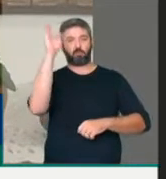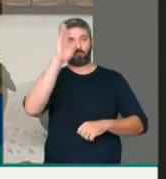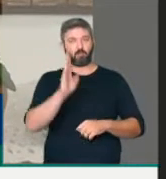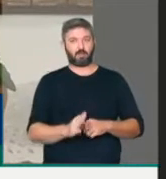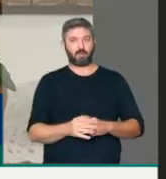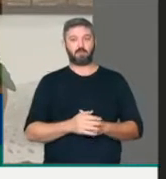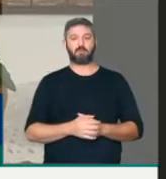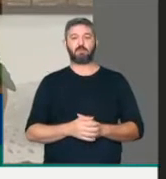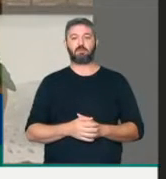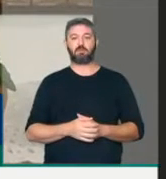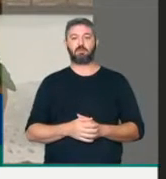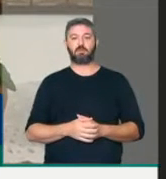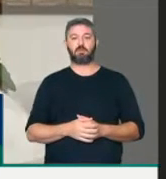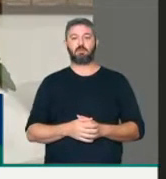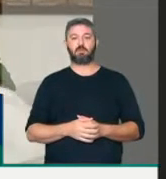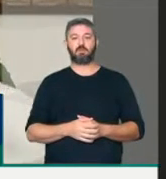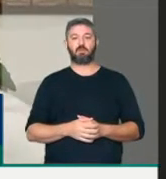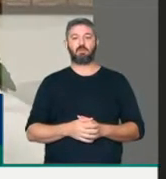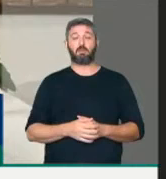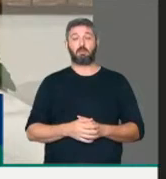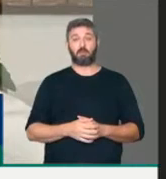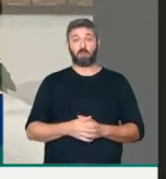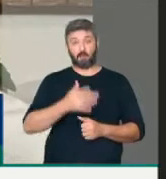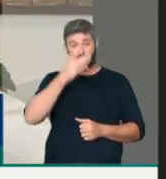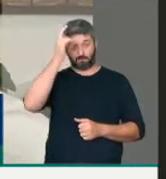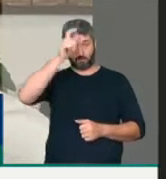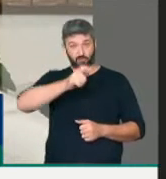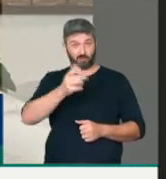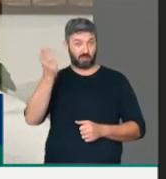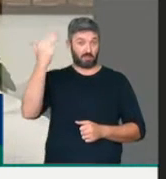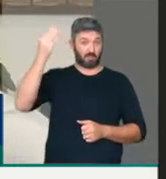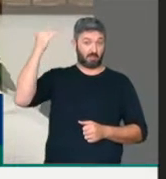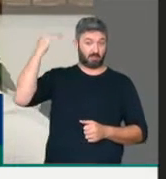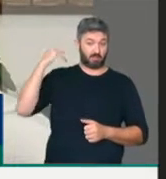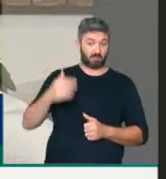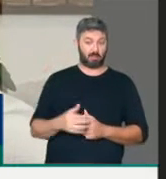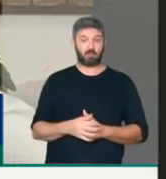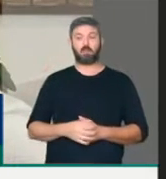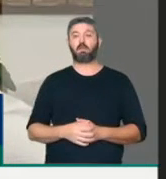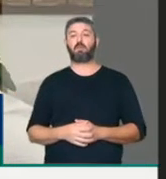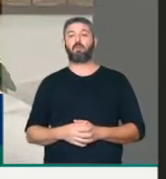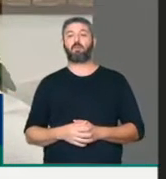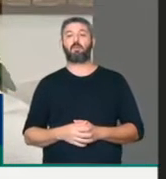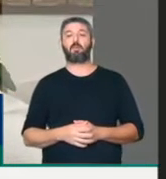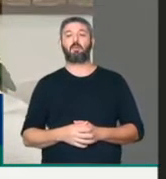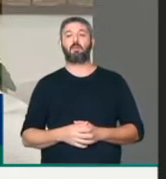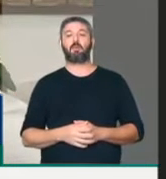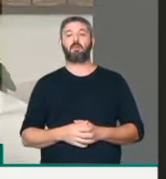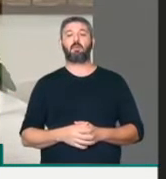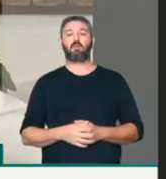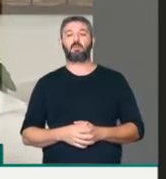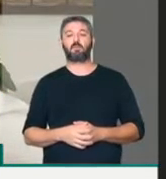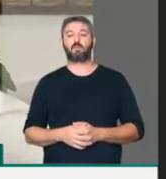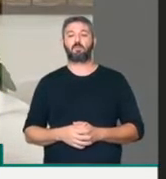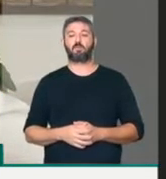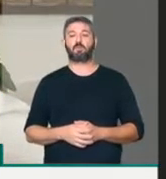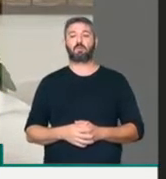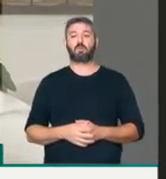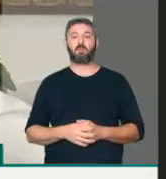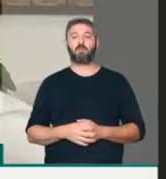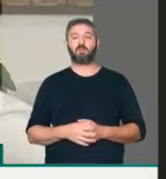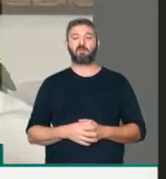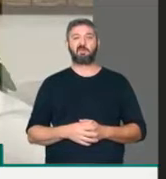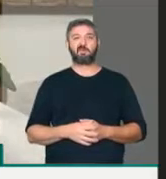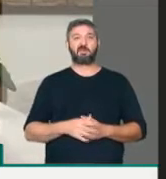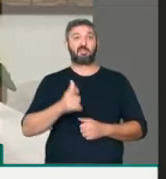hoje. O candidato, na época, com a maior intenção de voto, é